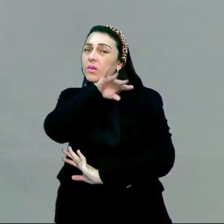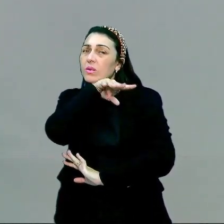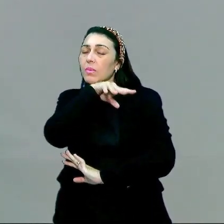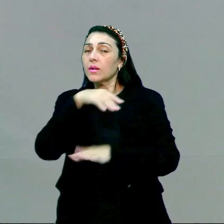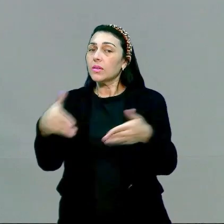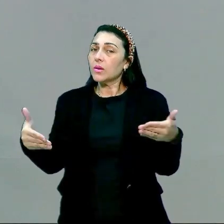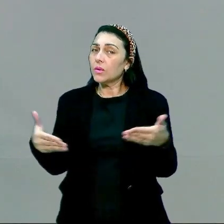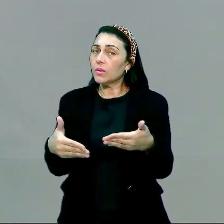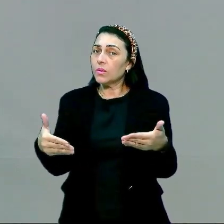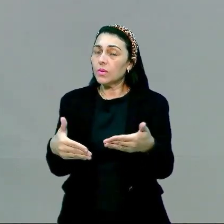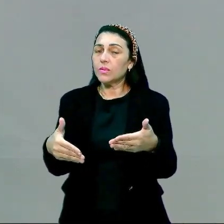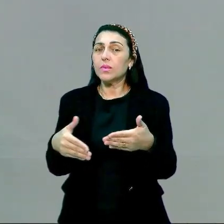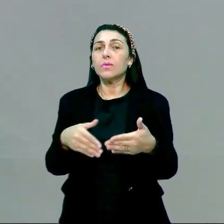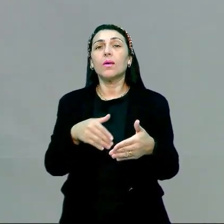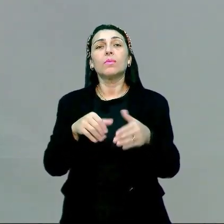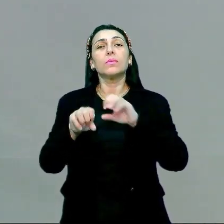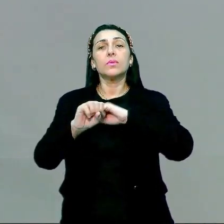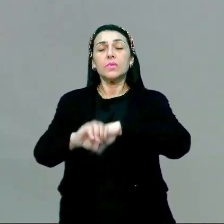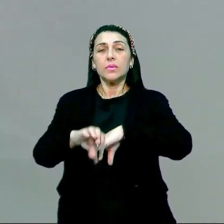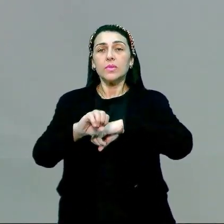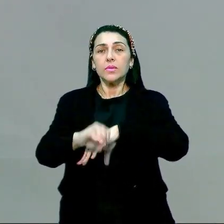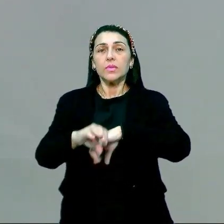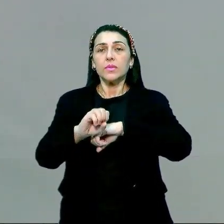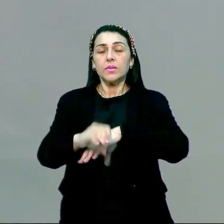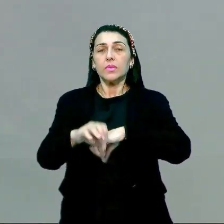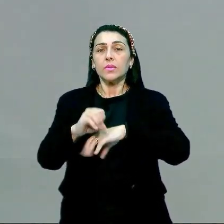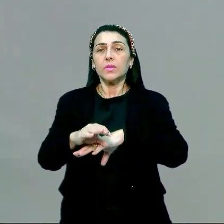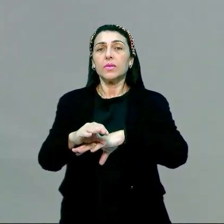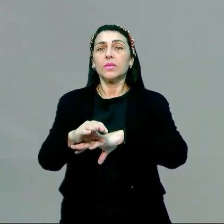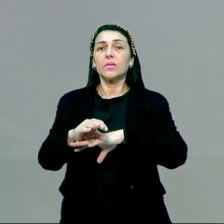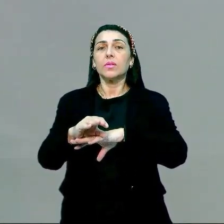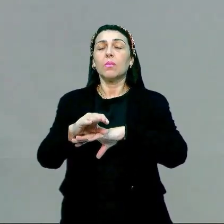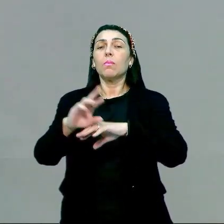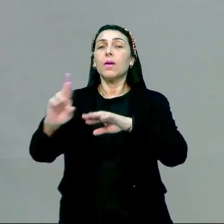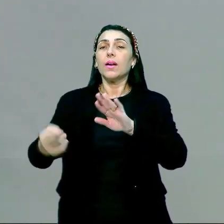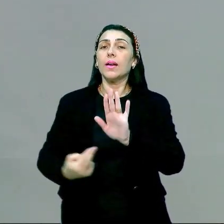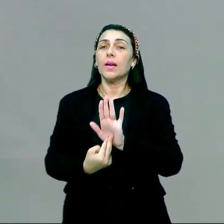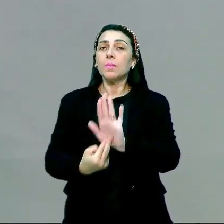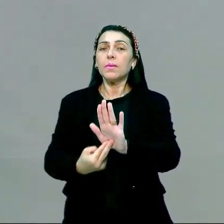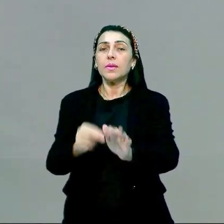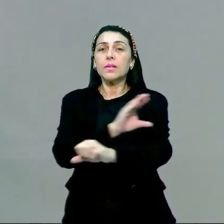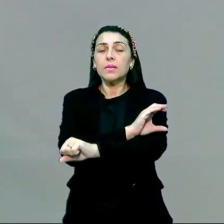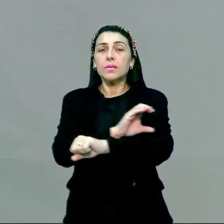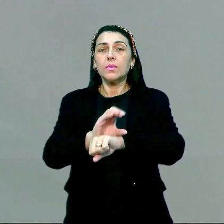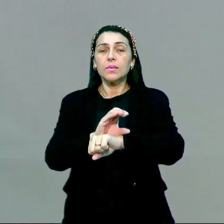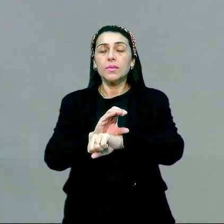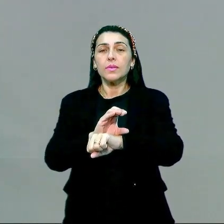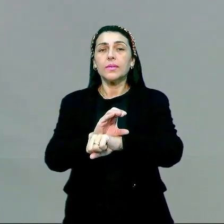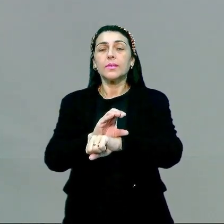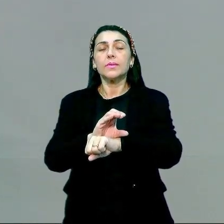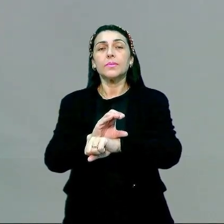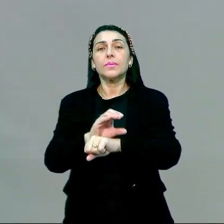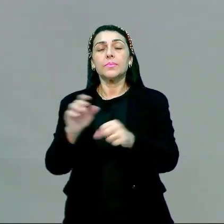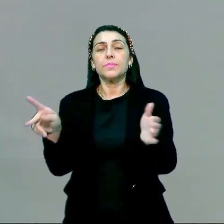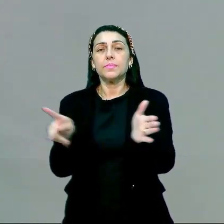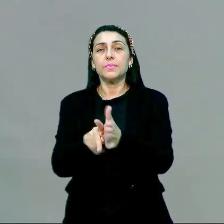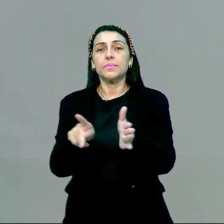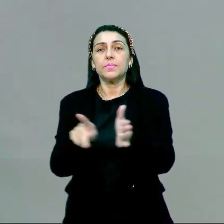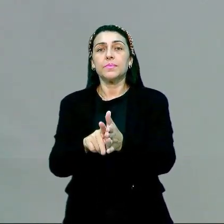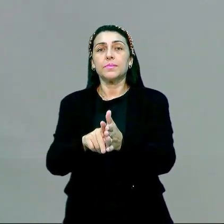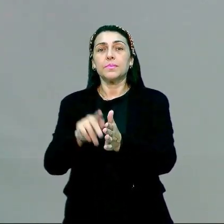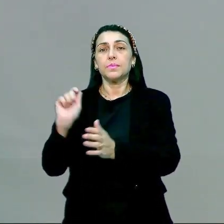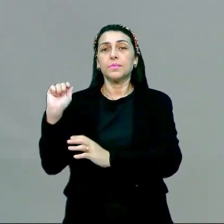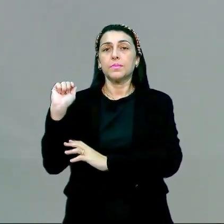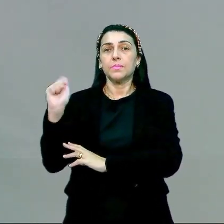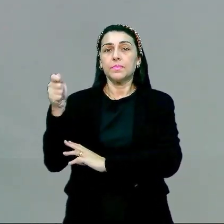E hoje, galera, nós vamos trabalhar uma representação cultural aí, que ela é típica da Argentina,